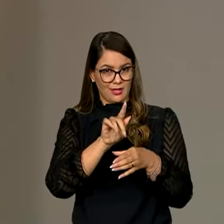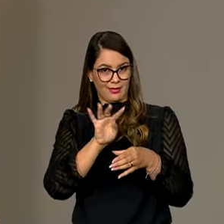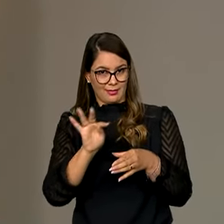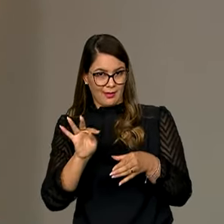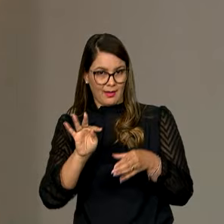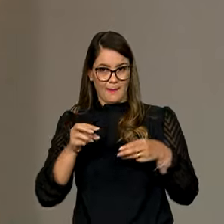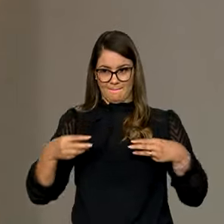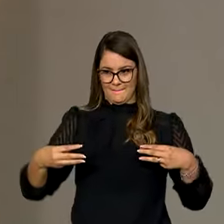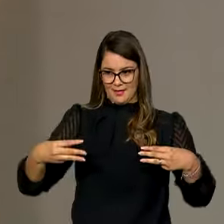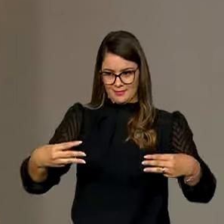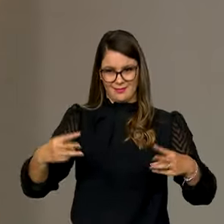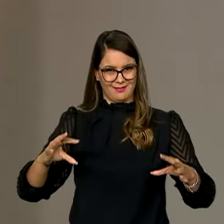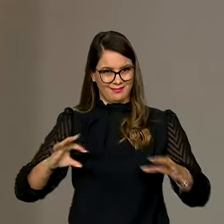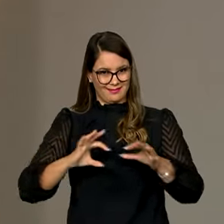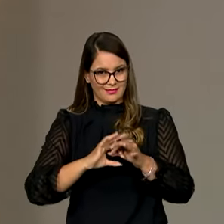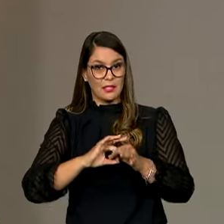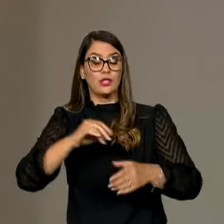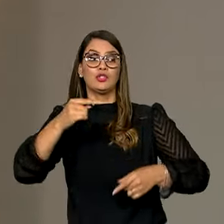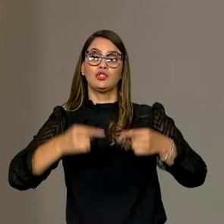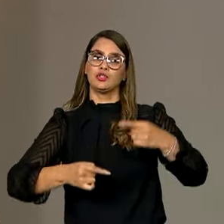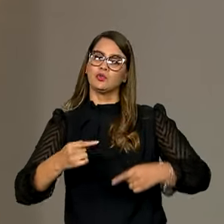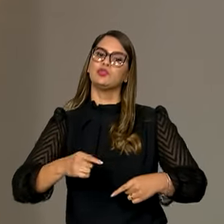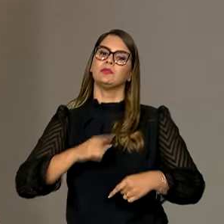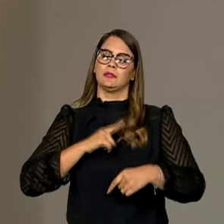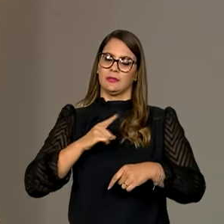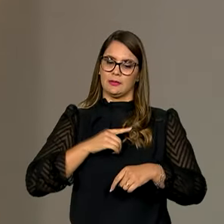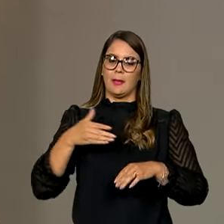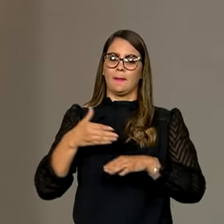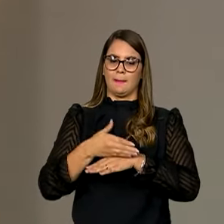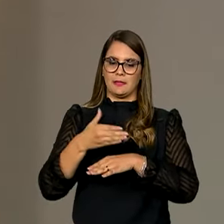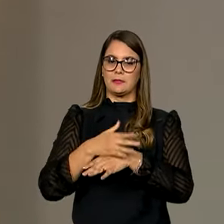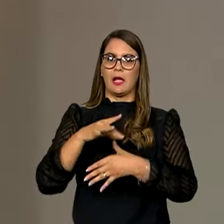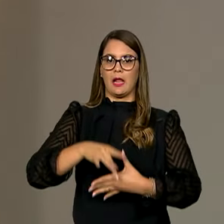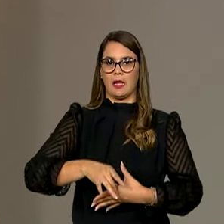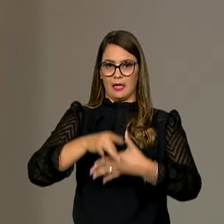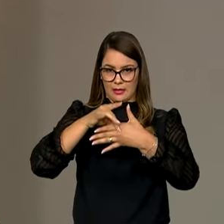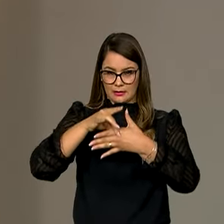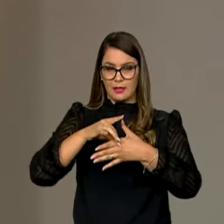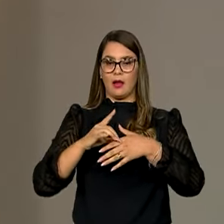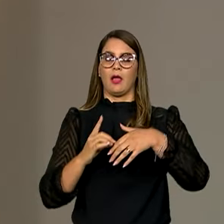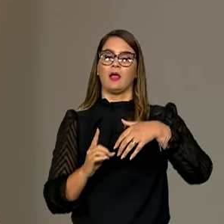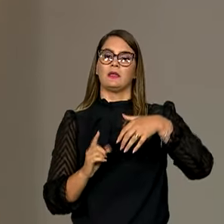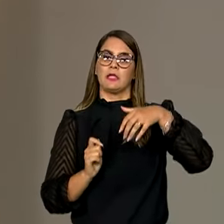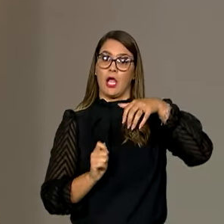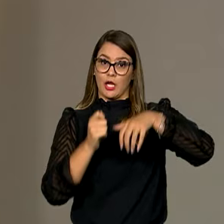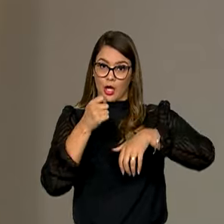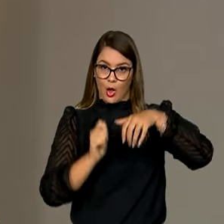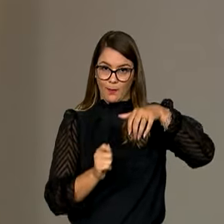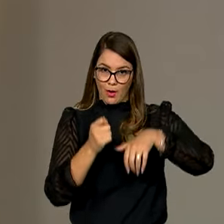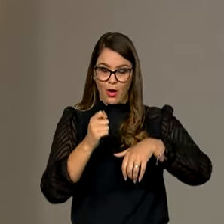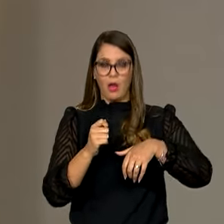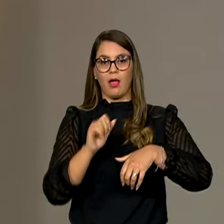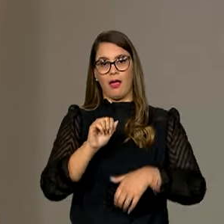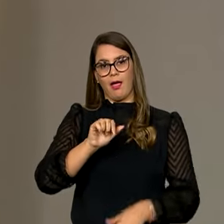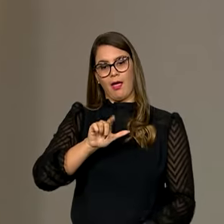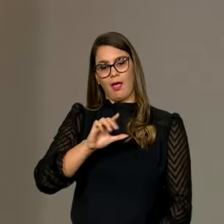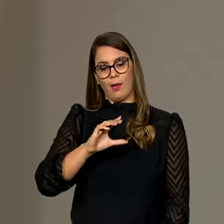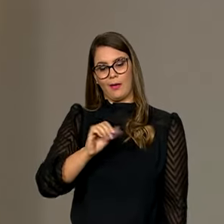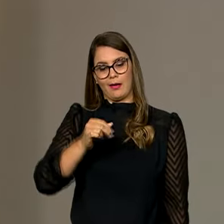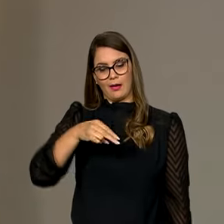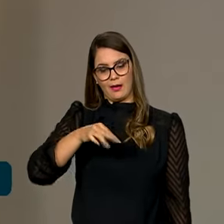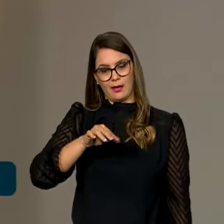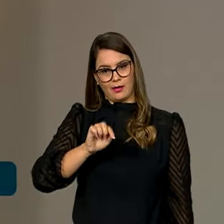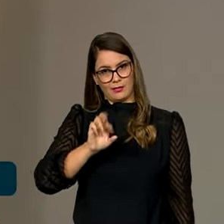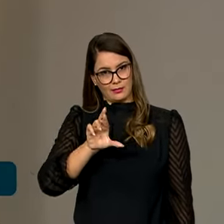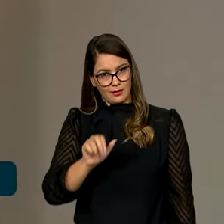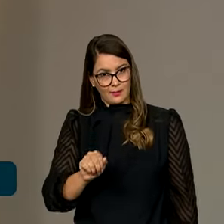está discutindo a titulação, conta com a participação das lideranças quilombolas de Alcântara. E o grupo de trabalho que está discutindo